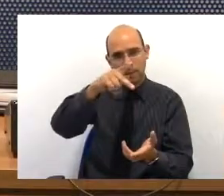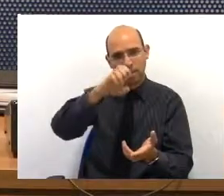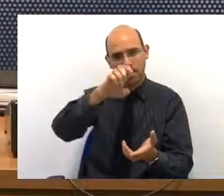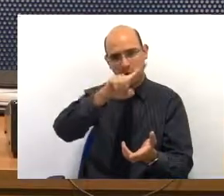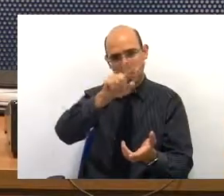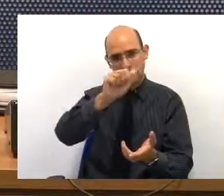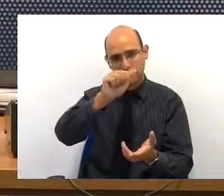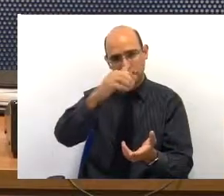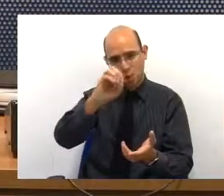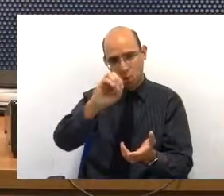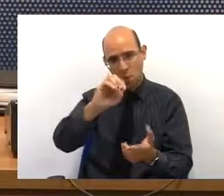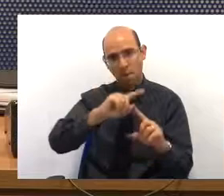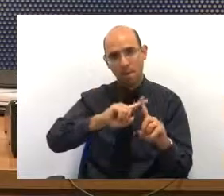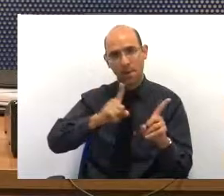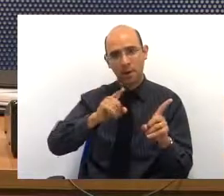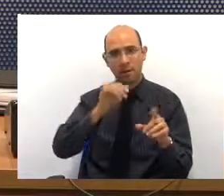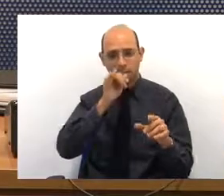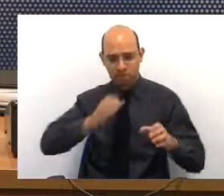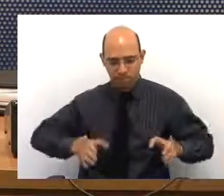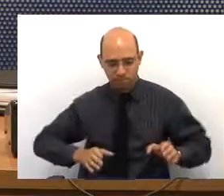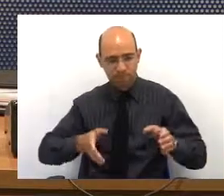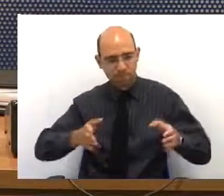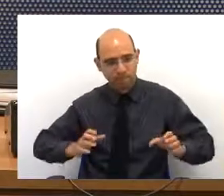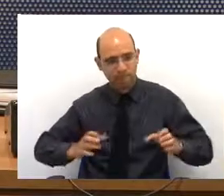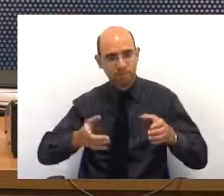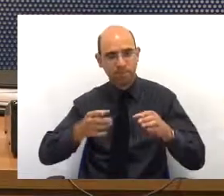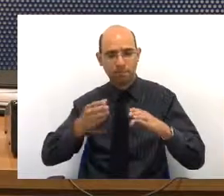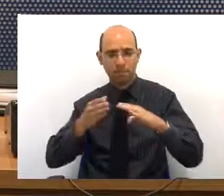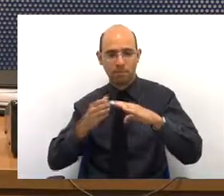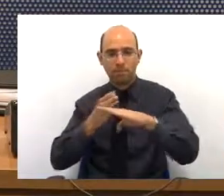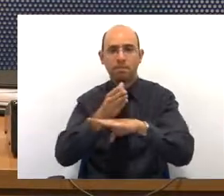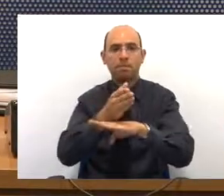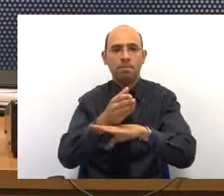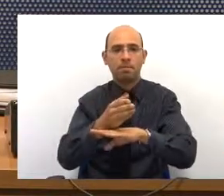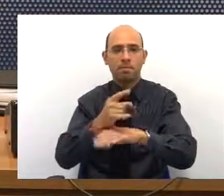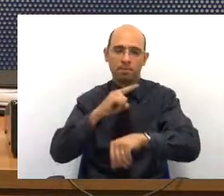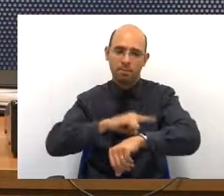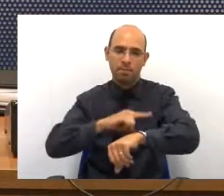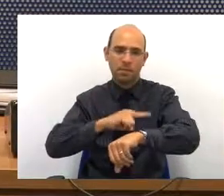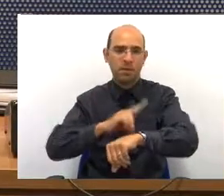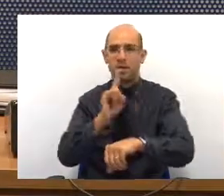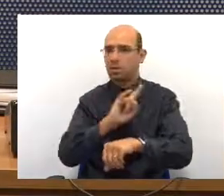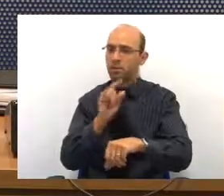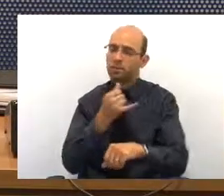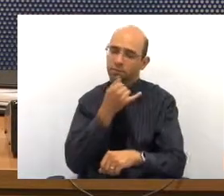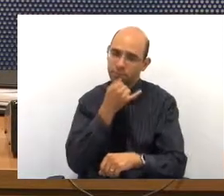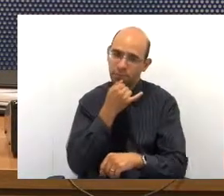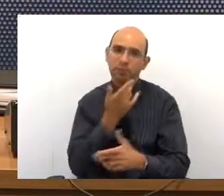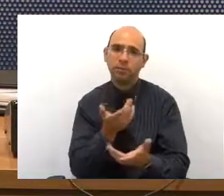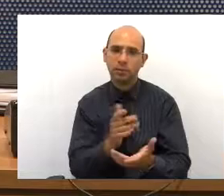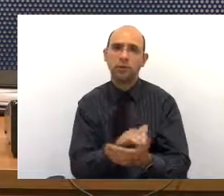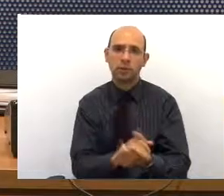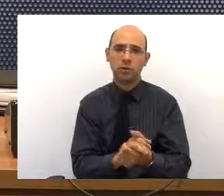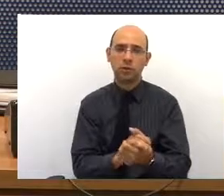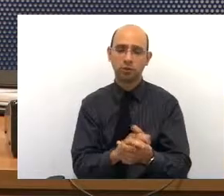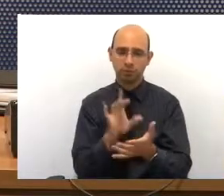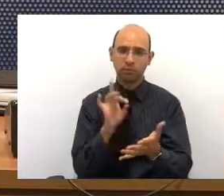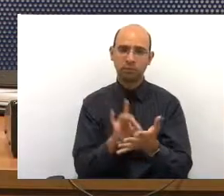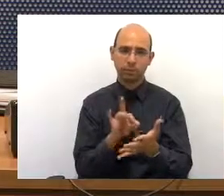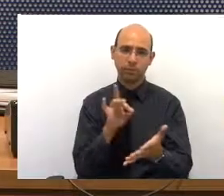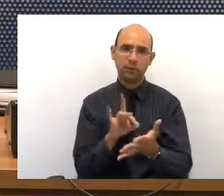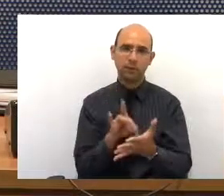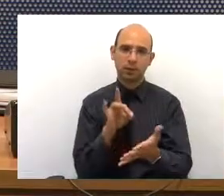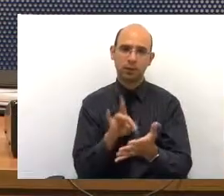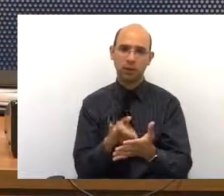mas a cadeira de rodas não passa na porta do banheiro, infelizmente, essa é a verdade, a